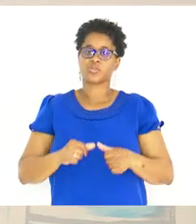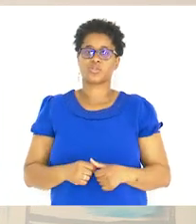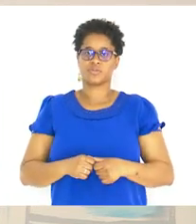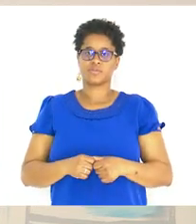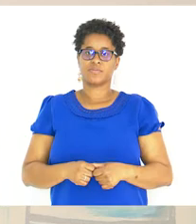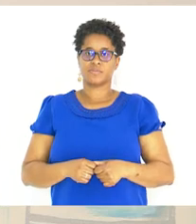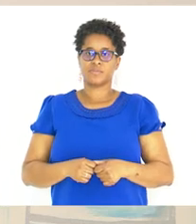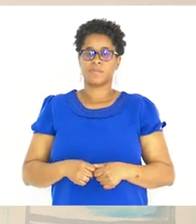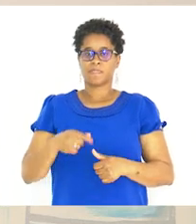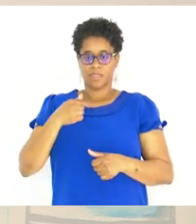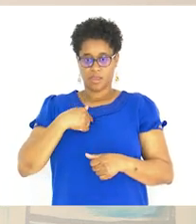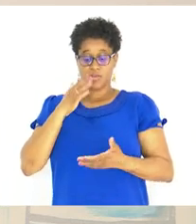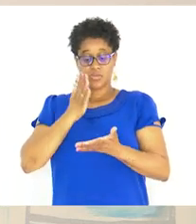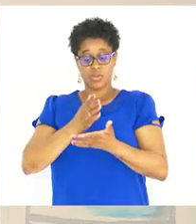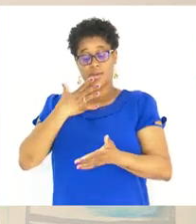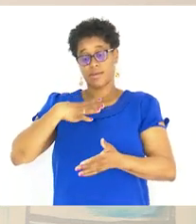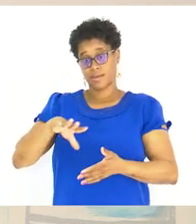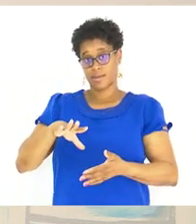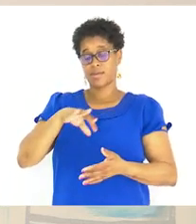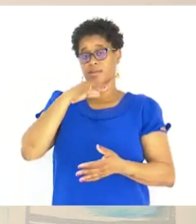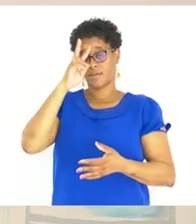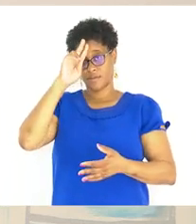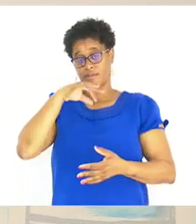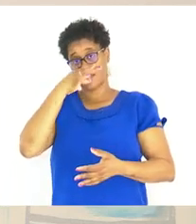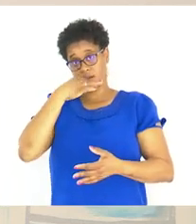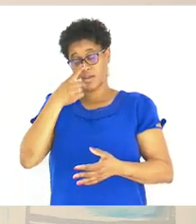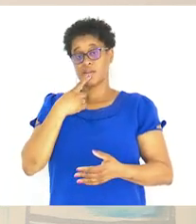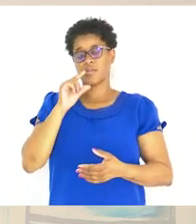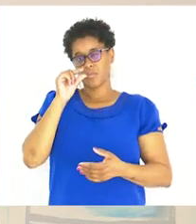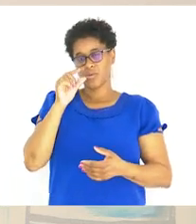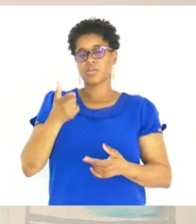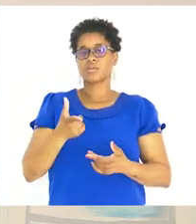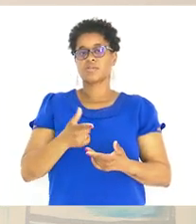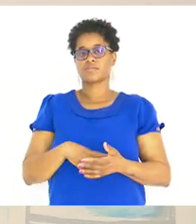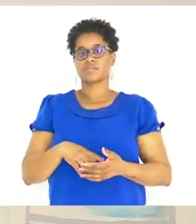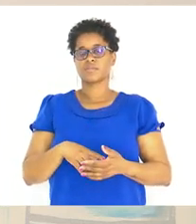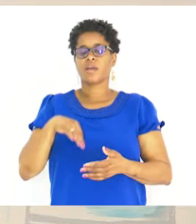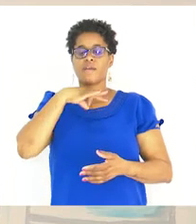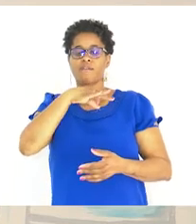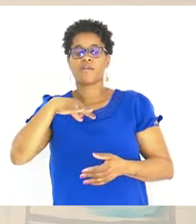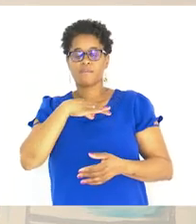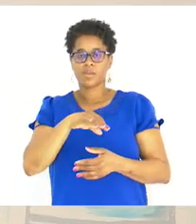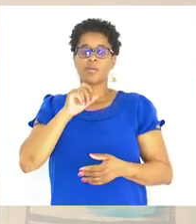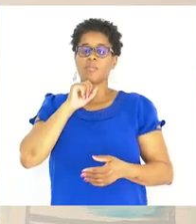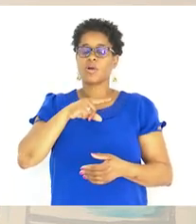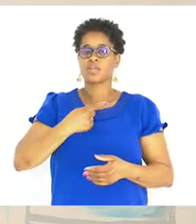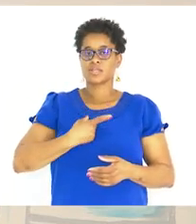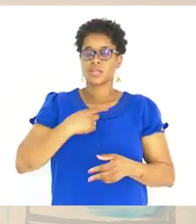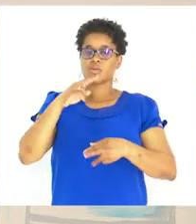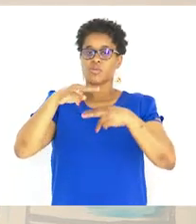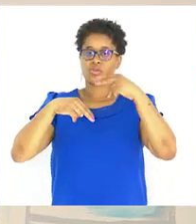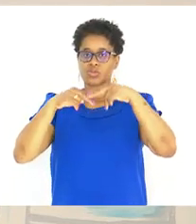Eu só queria Reforçar A família Que pode ser